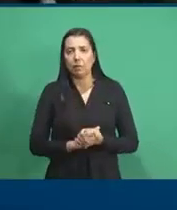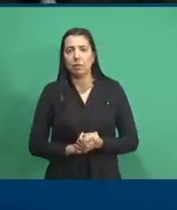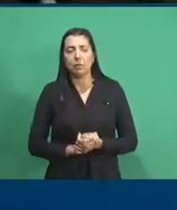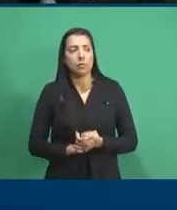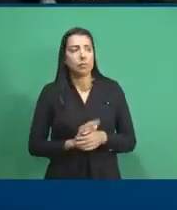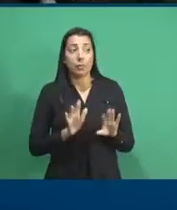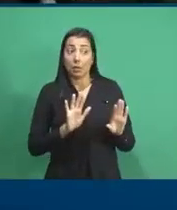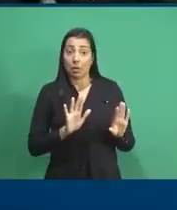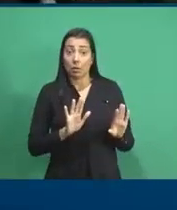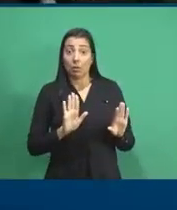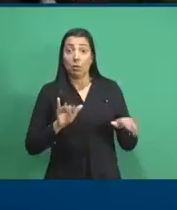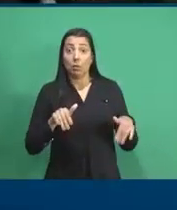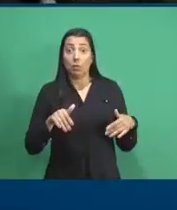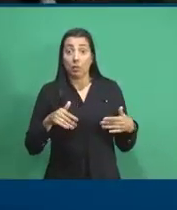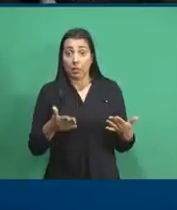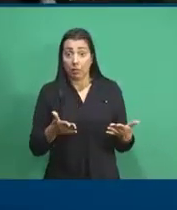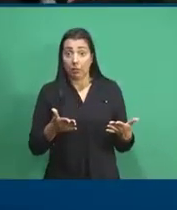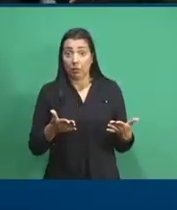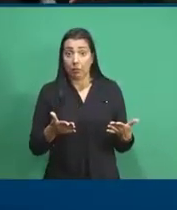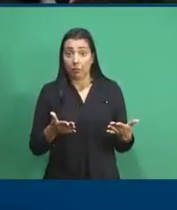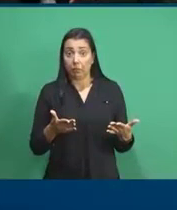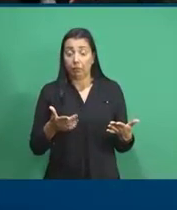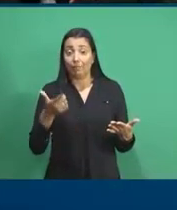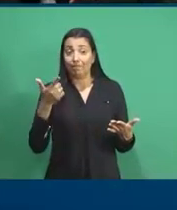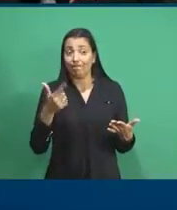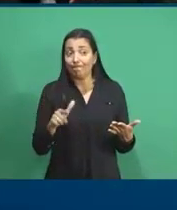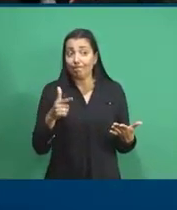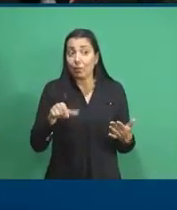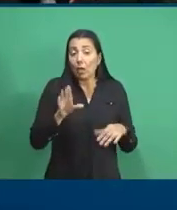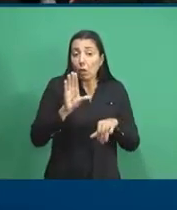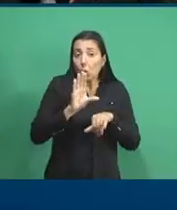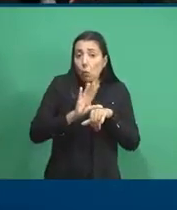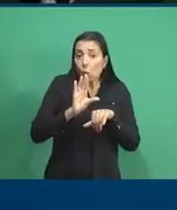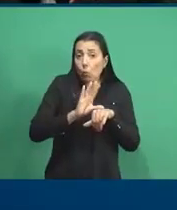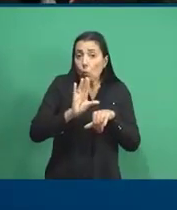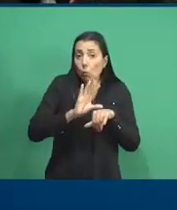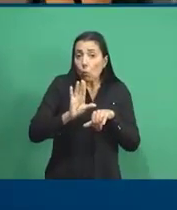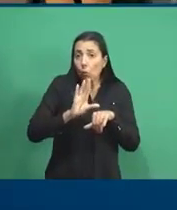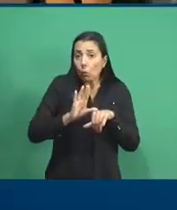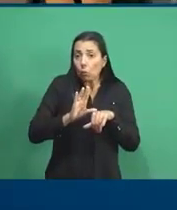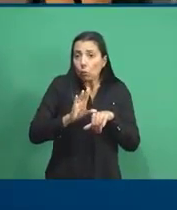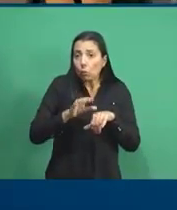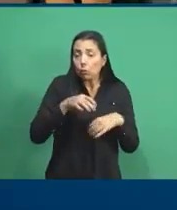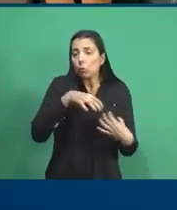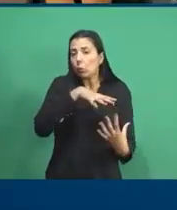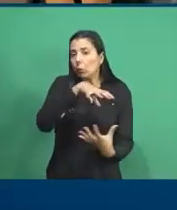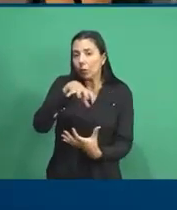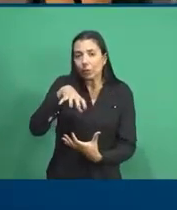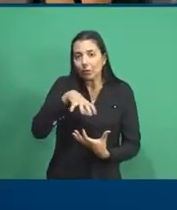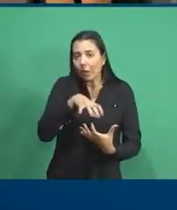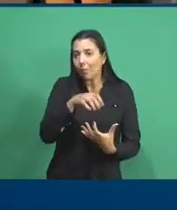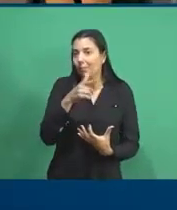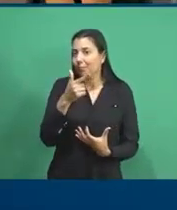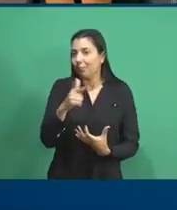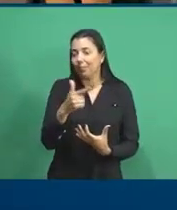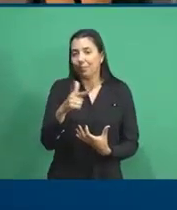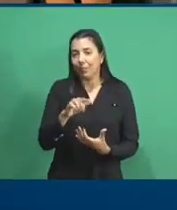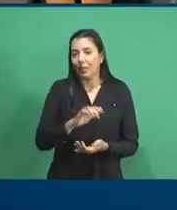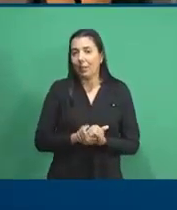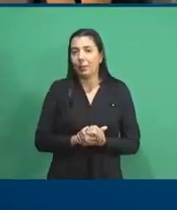Não, não. Então, ainda não temos um curso internacional. Estamos